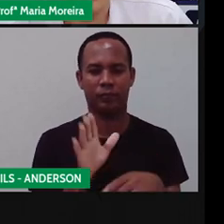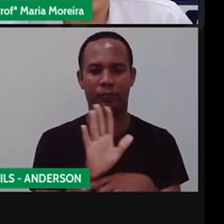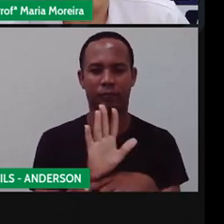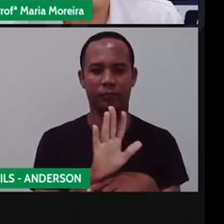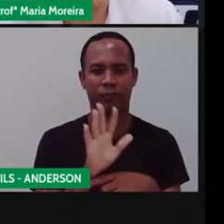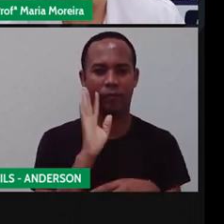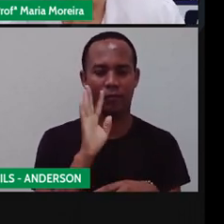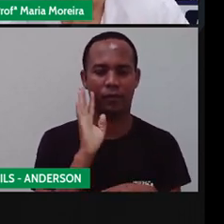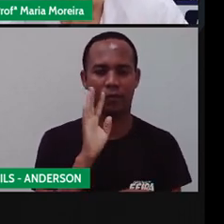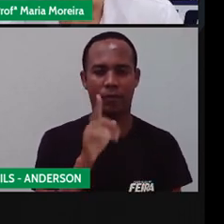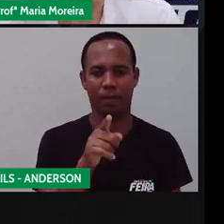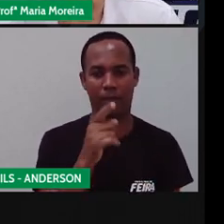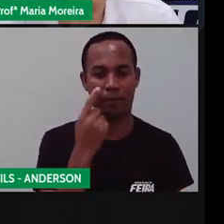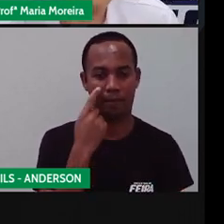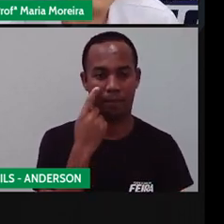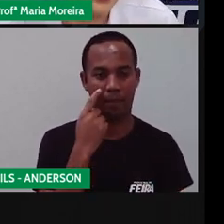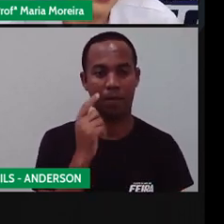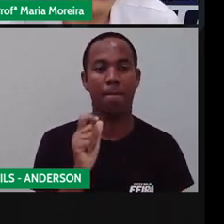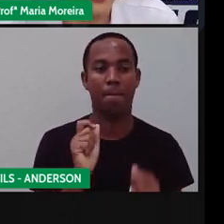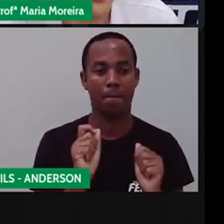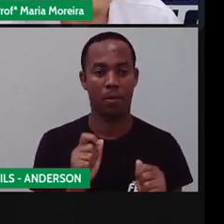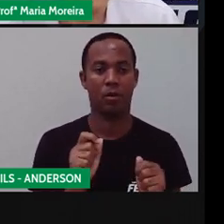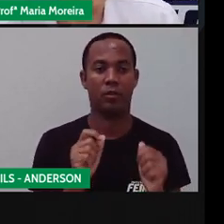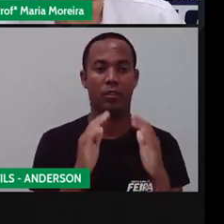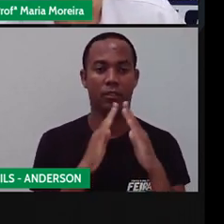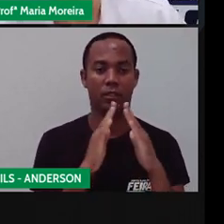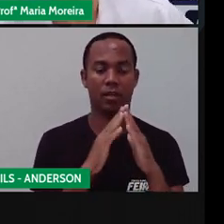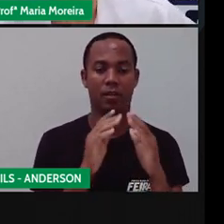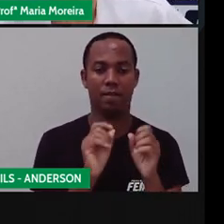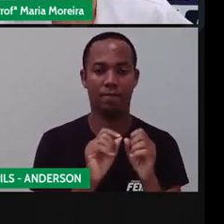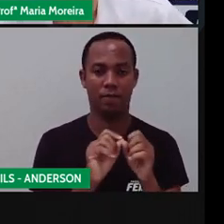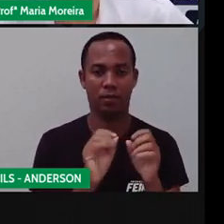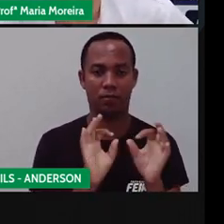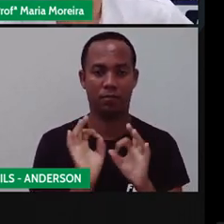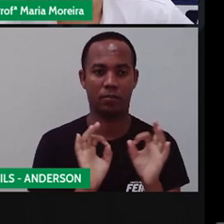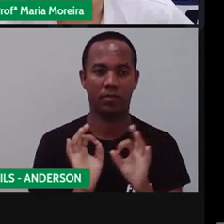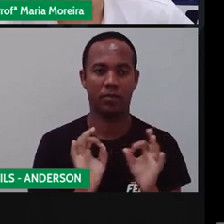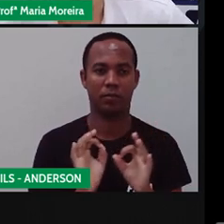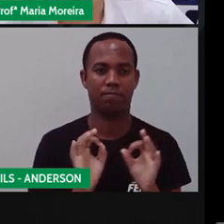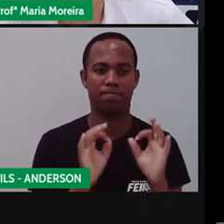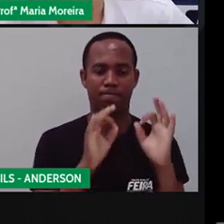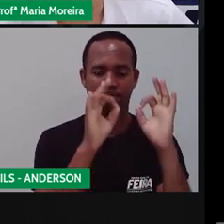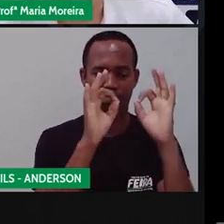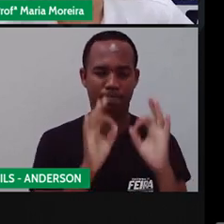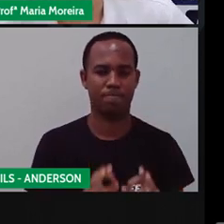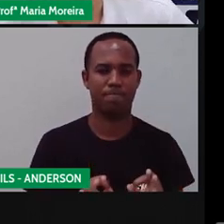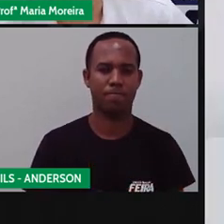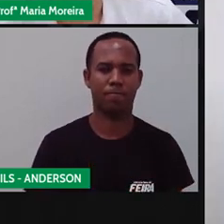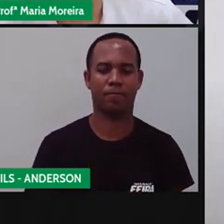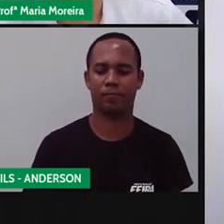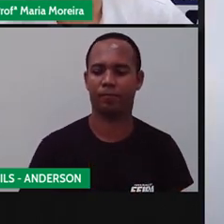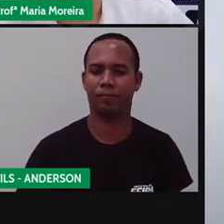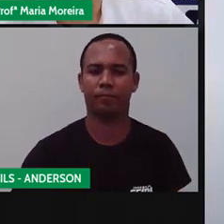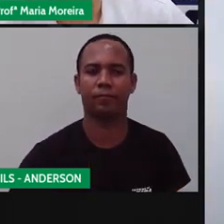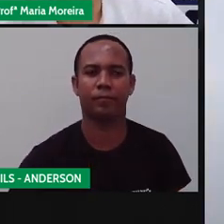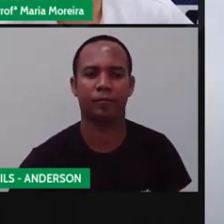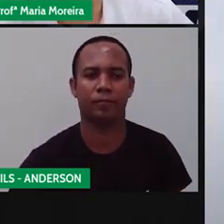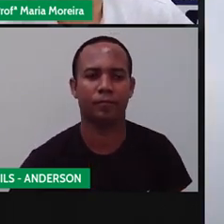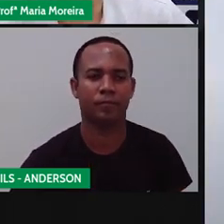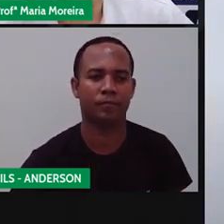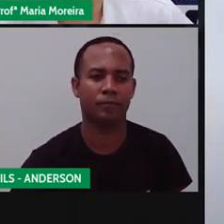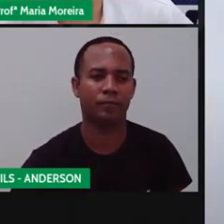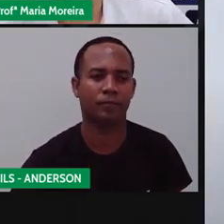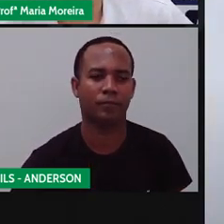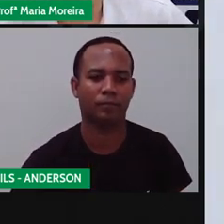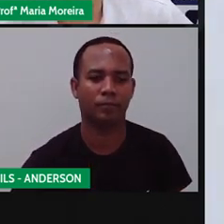é bem interessante. Inclusive, você pode fazer aí na sua casa. só juntar tampilhas. E fazer também. Vamos